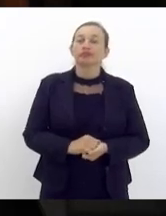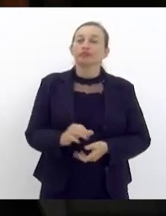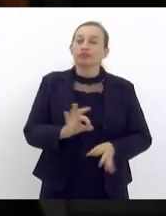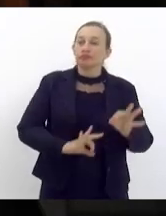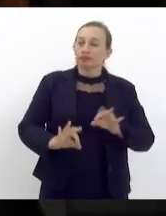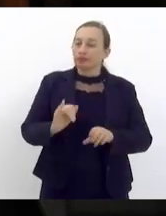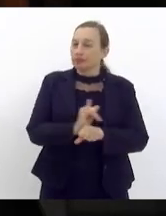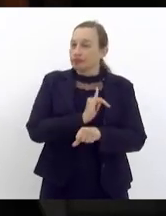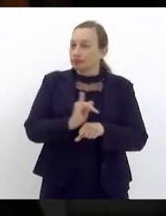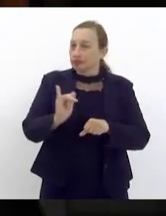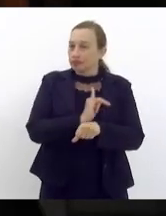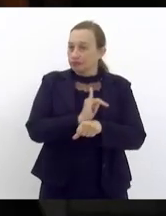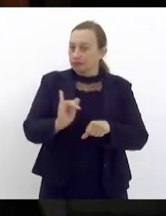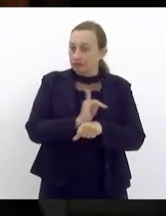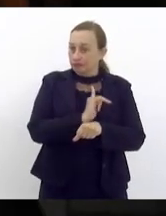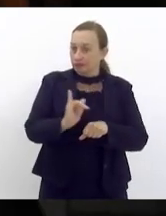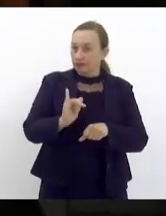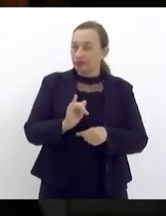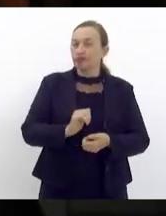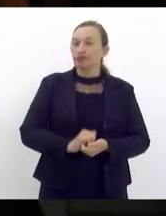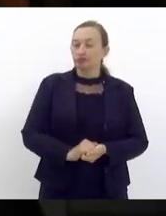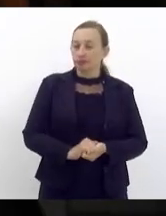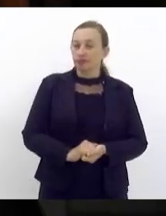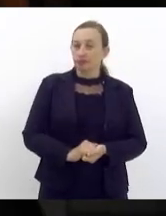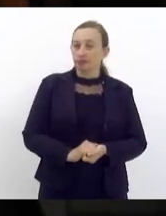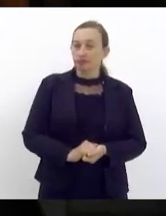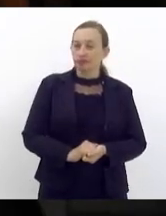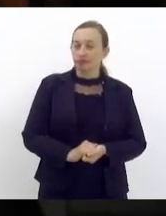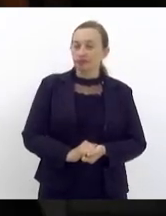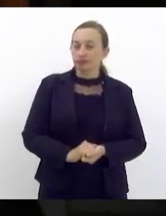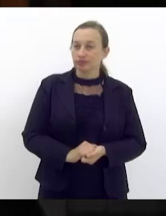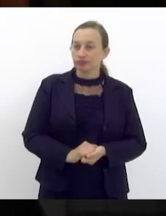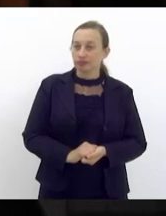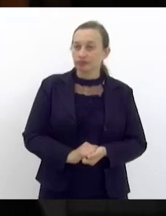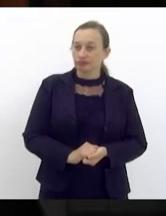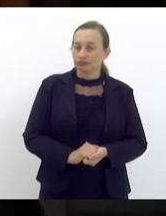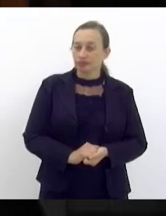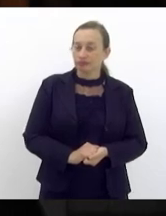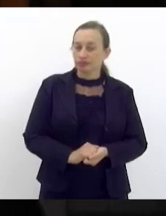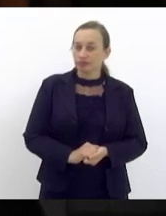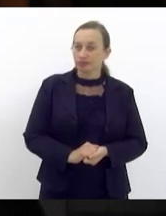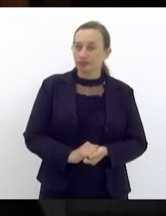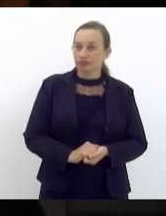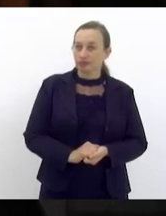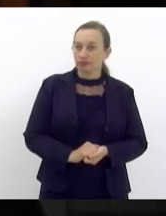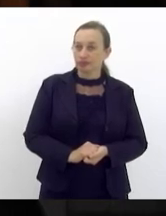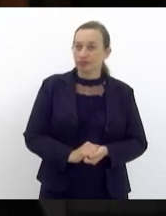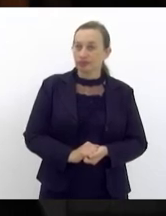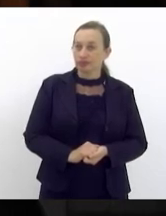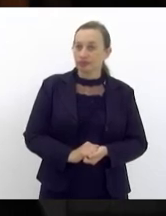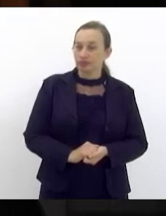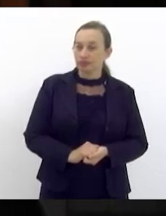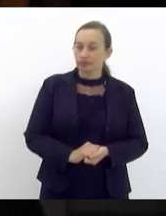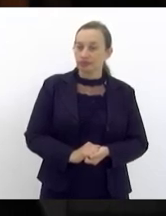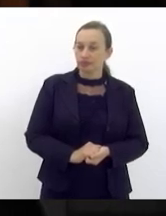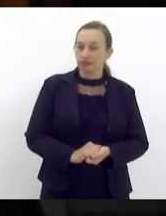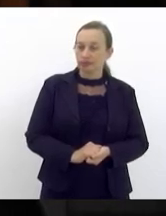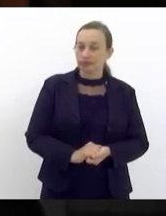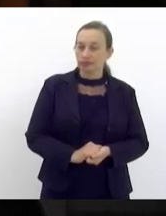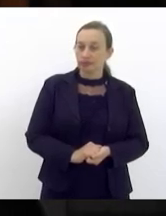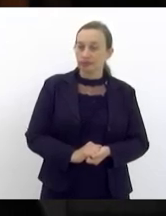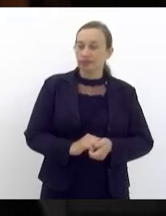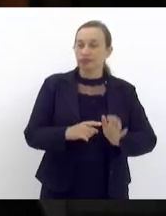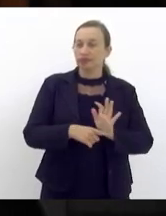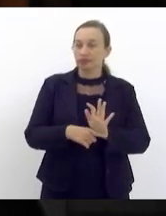estratégico uma consultoria um plano rápido mas para apontar eixo para arrimar o PPA o